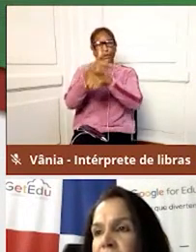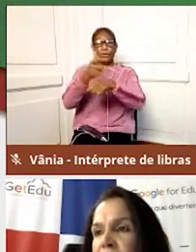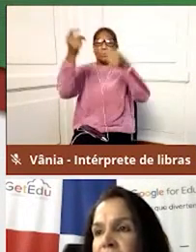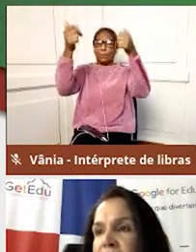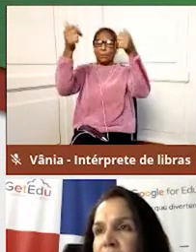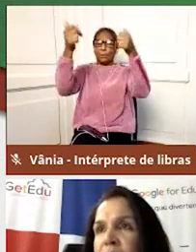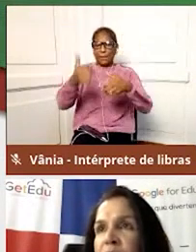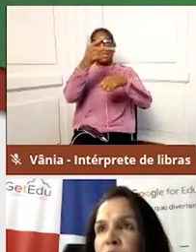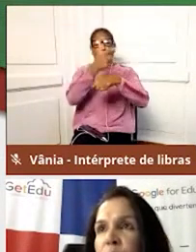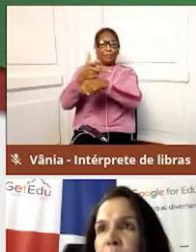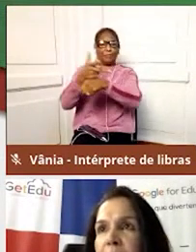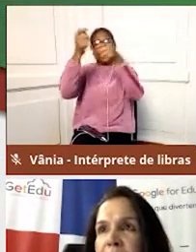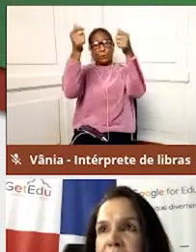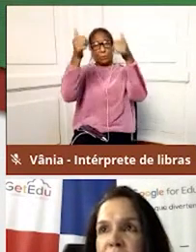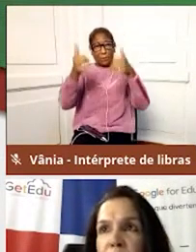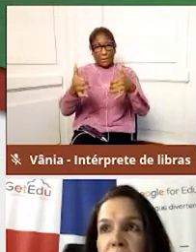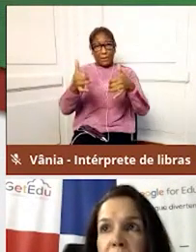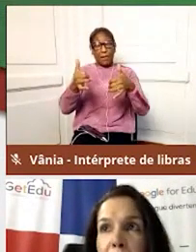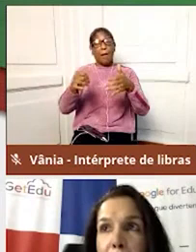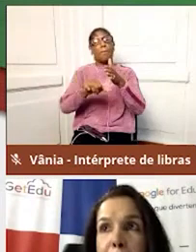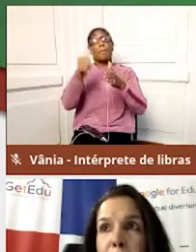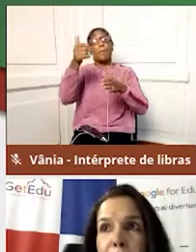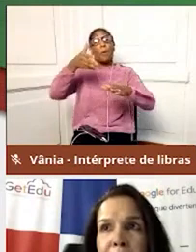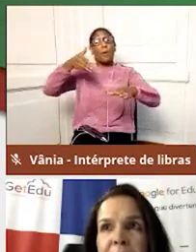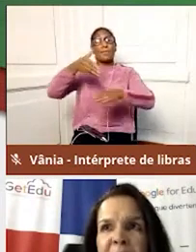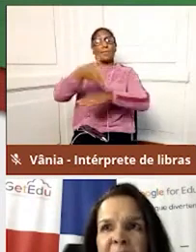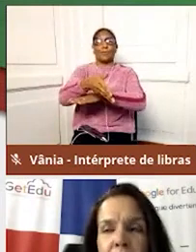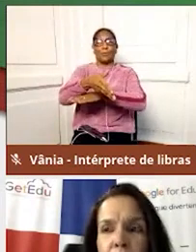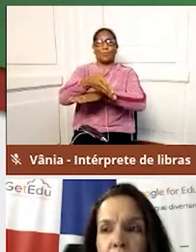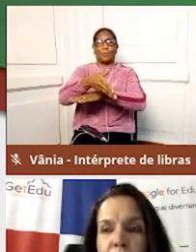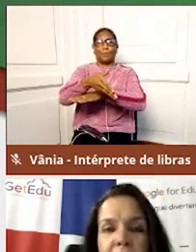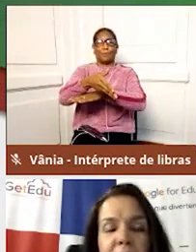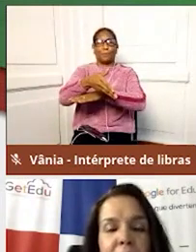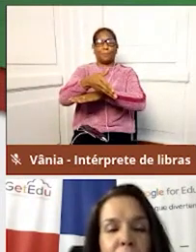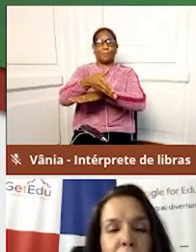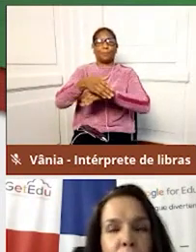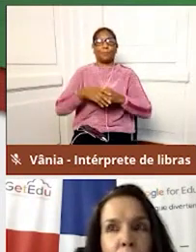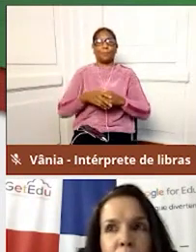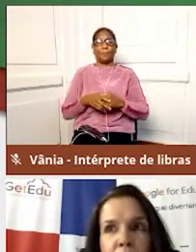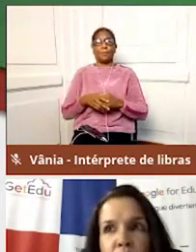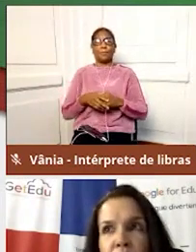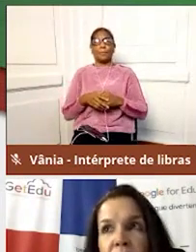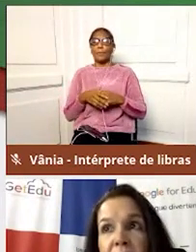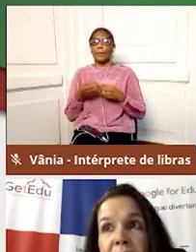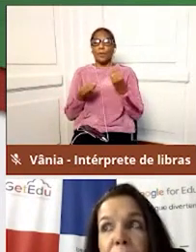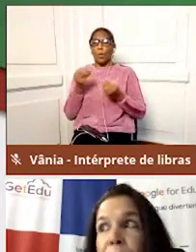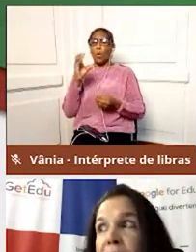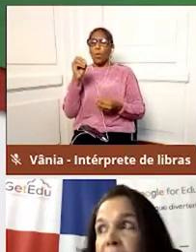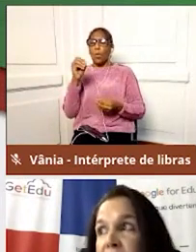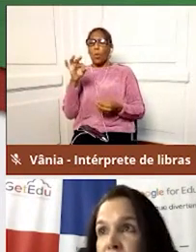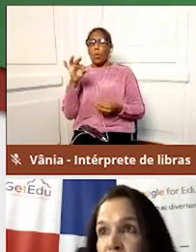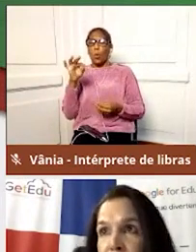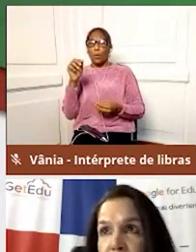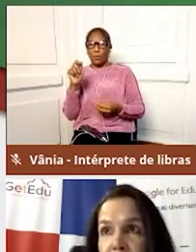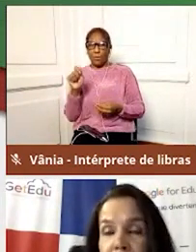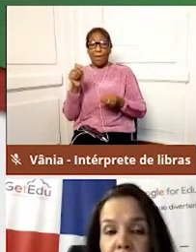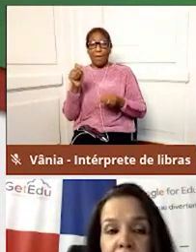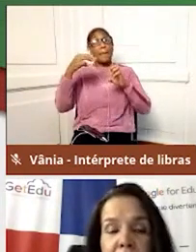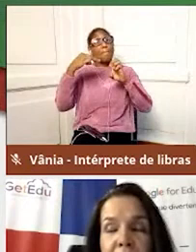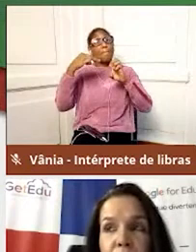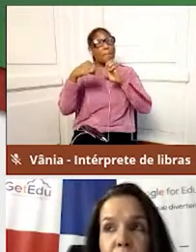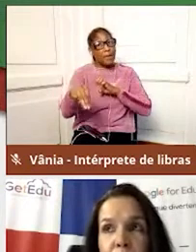aqui falando do primeiro acesso. Peguei aquela conta, ela é uma conta de e-mail.